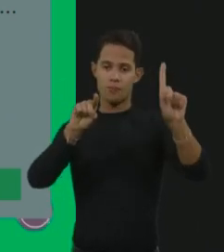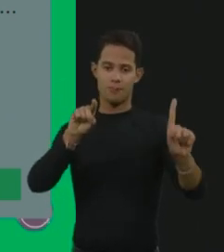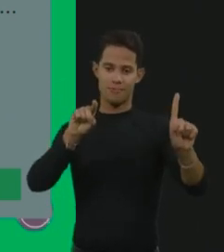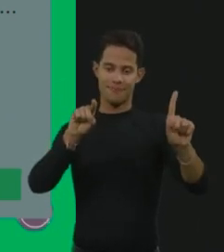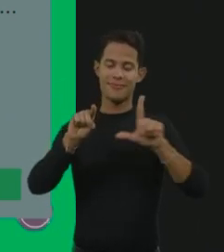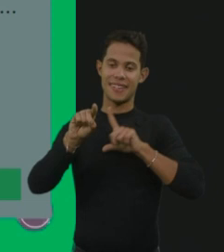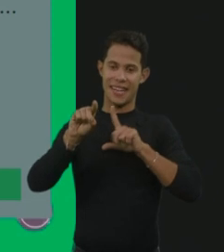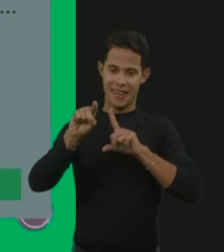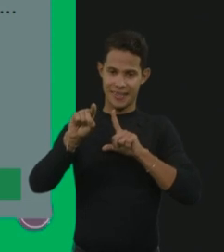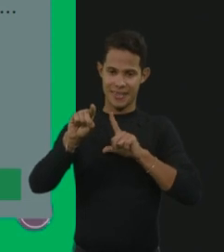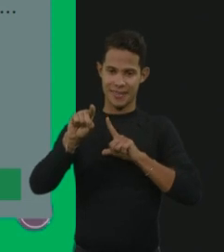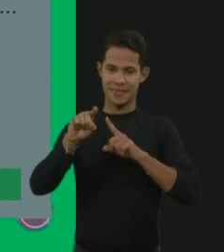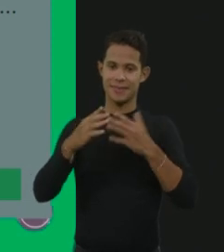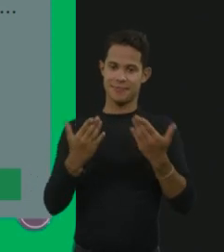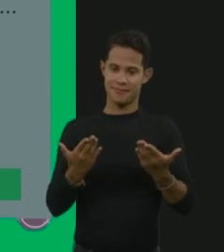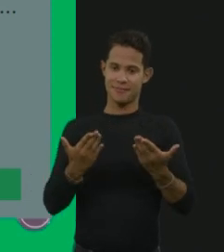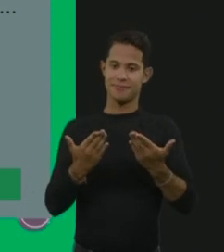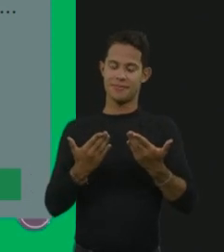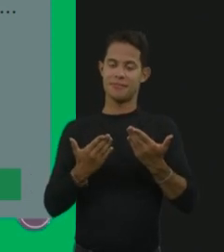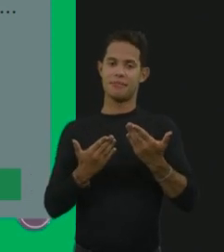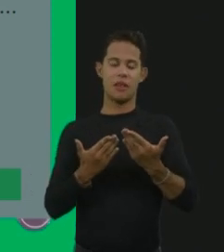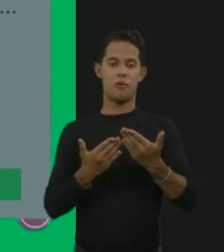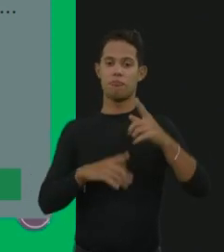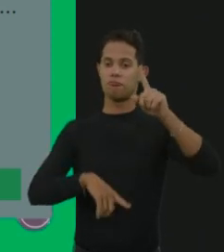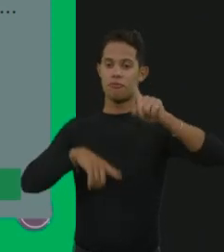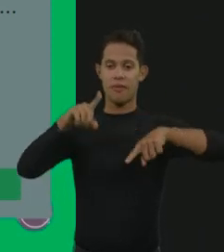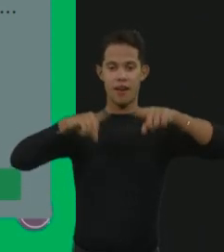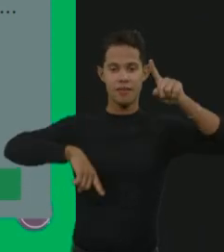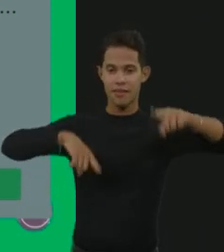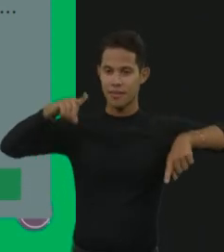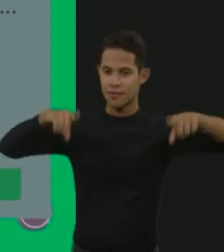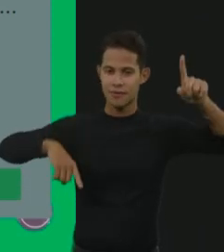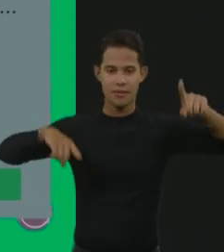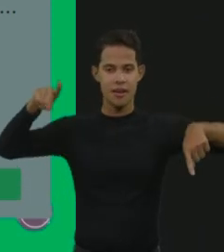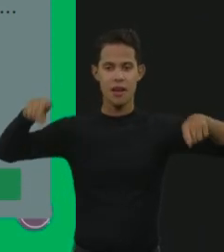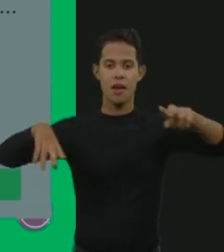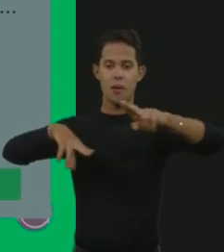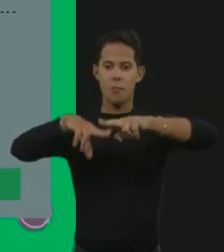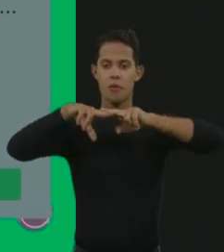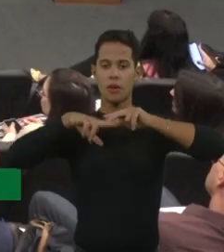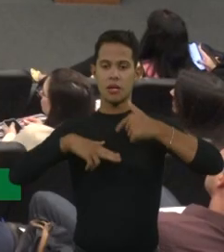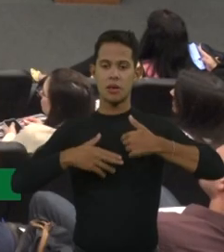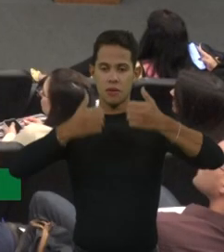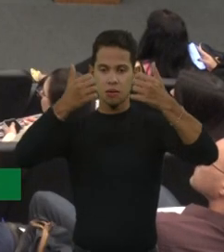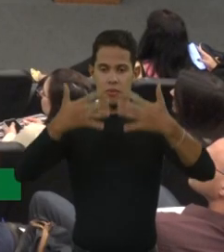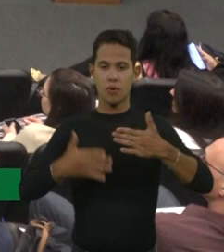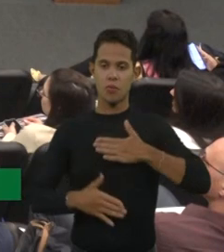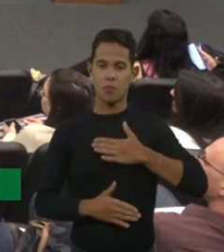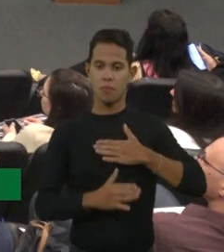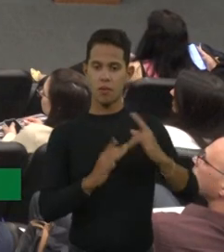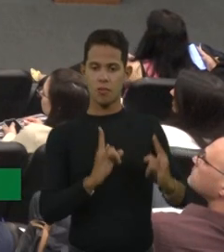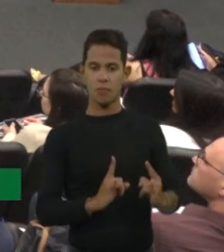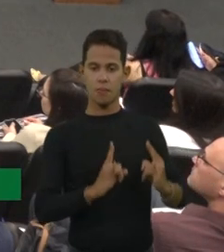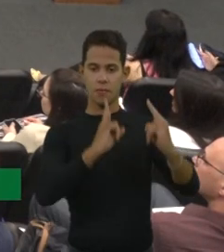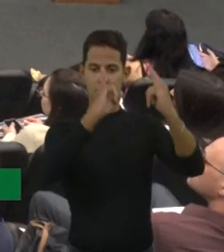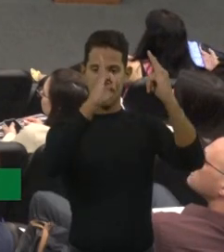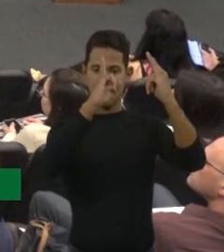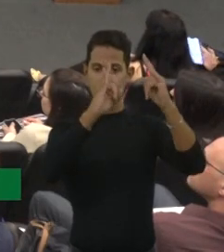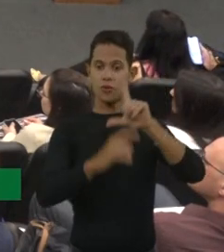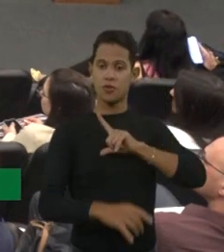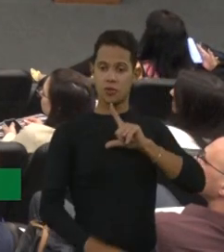pra 100 mil e doença lisossômica 1 pra 22 mil. E aí, eu conto pra vocês que no meu prédio morava um paciente meu,